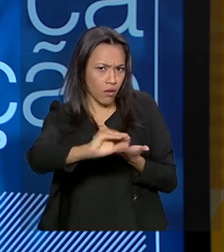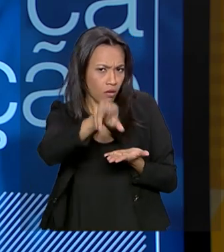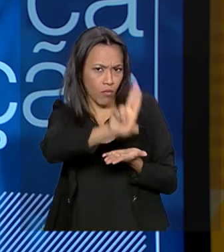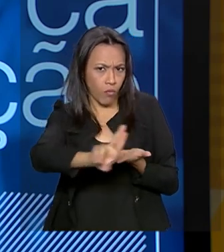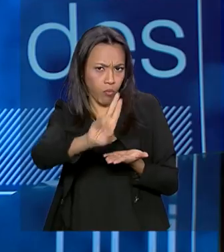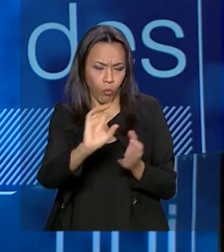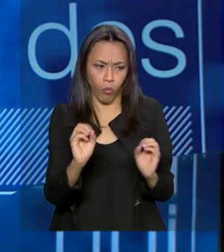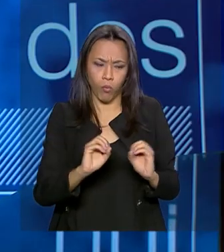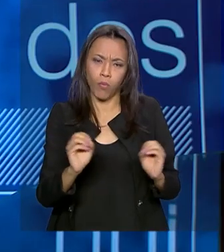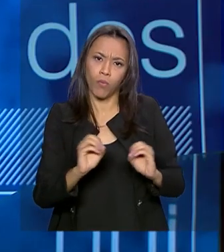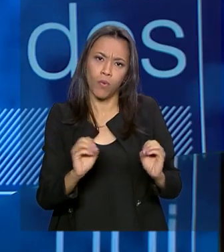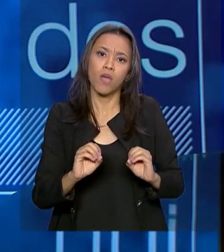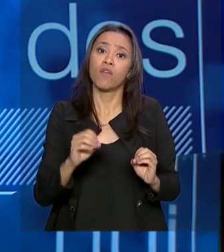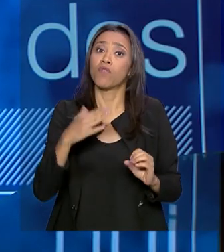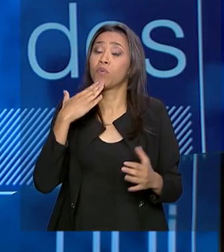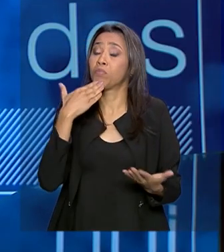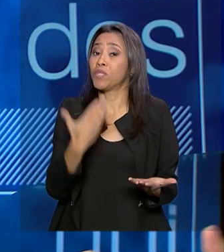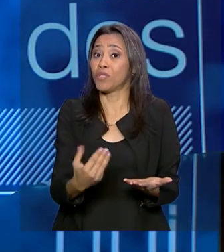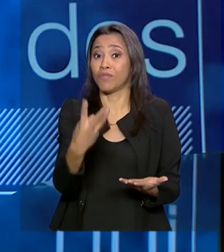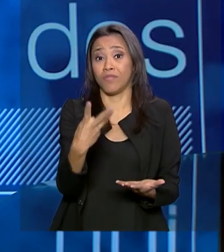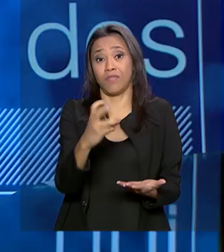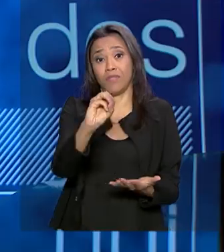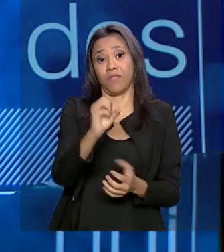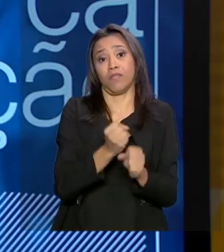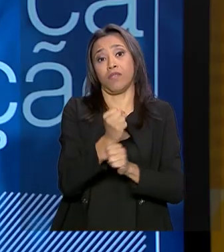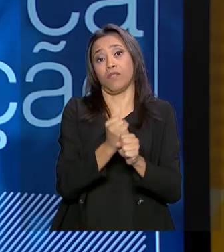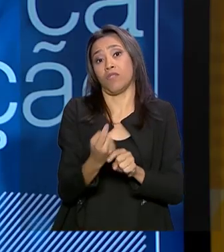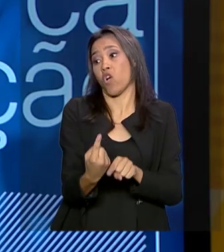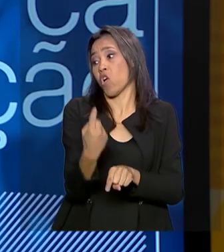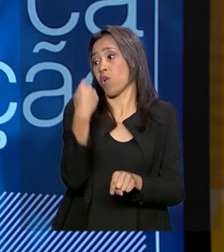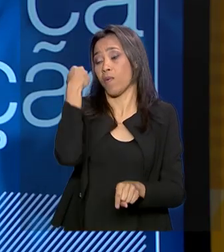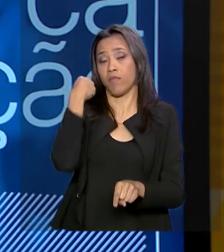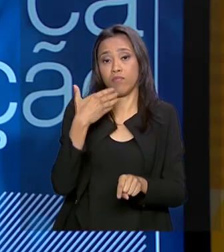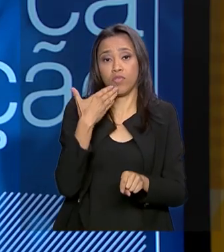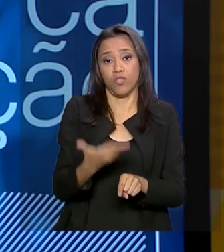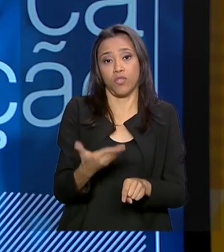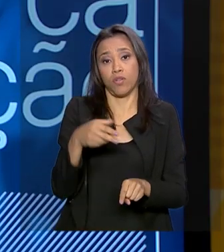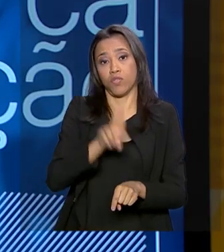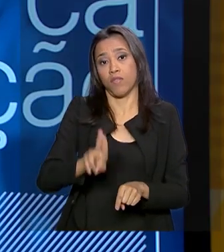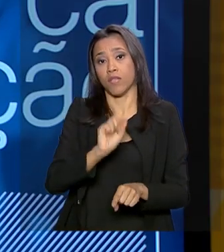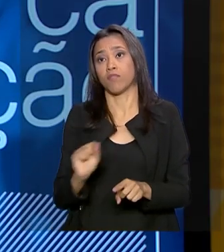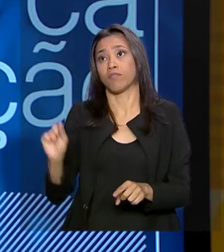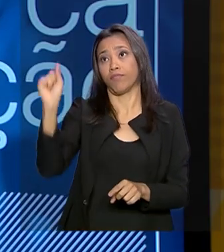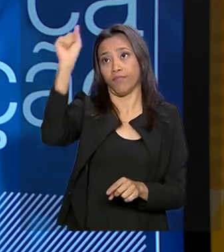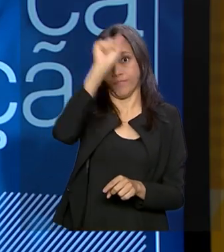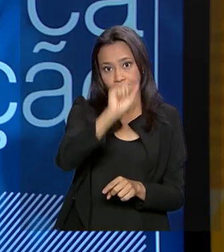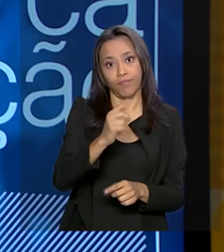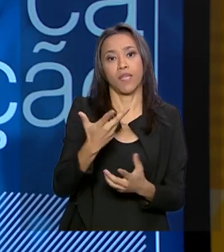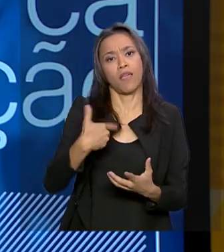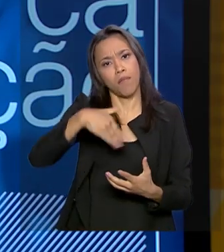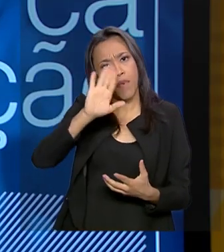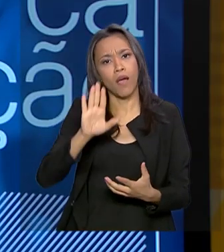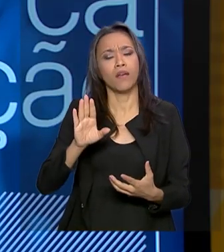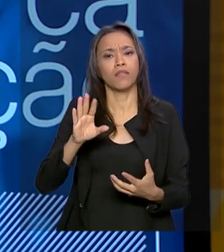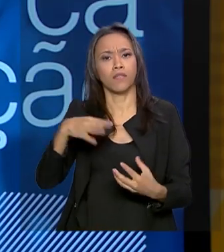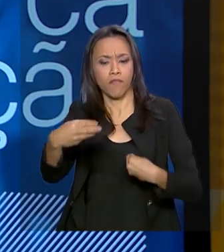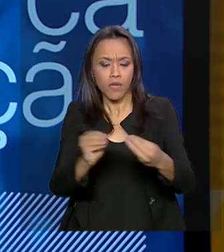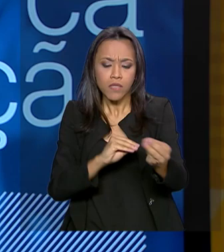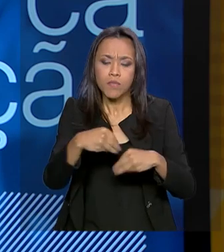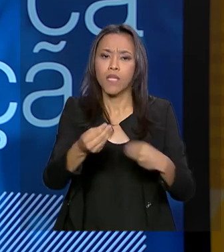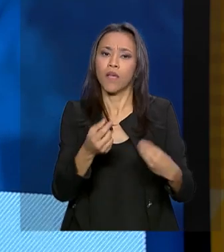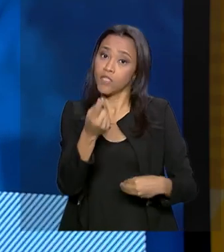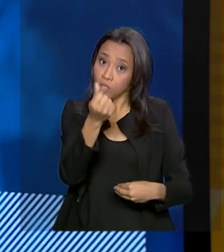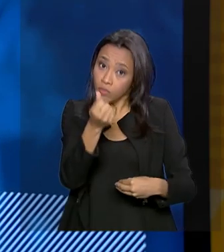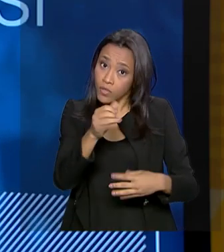histórica aí de três décadas dos Justamente. Então, é um recurso adicional e com mais flexibilidade. Então, a gente